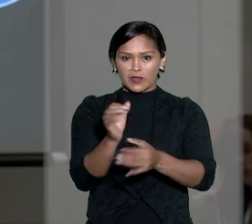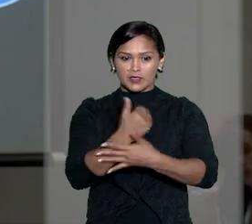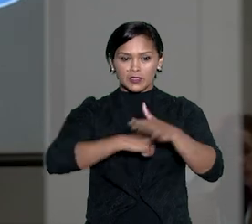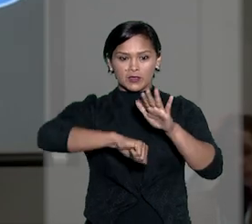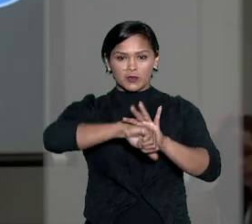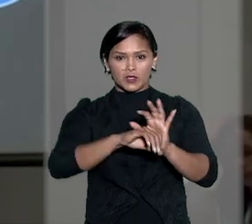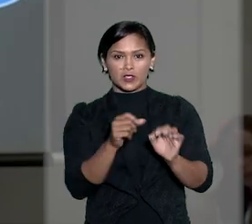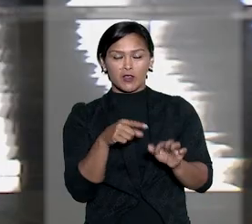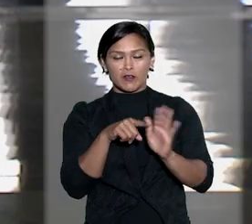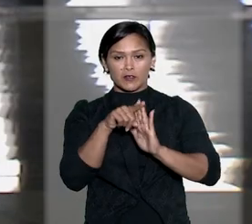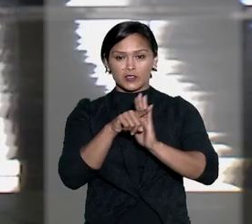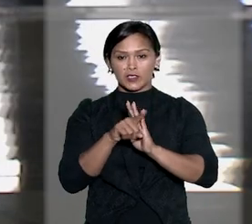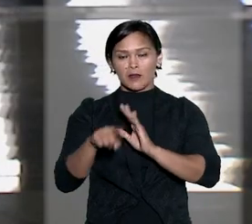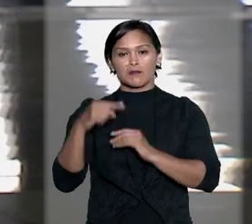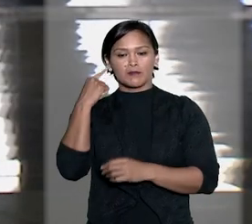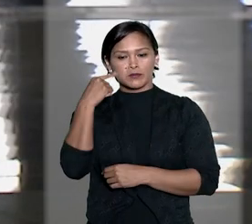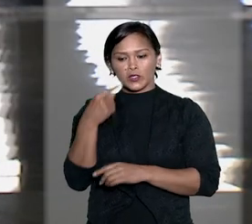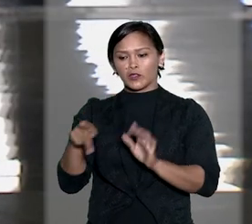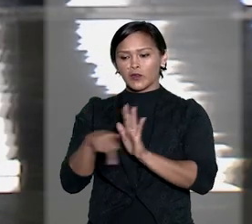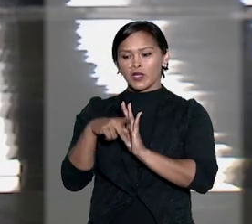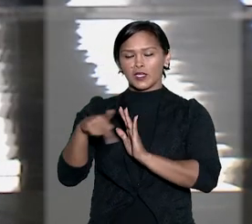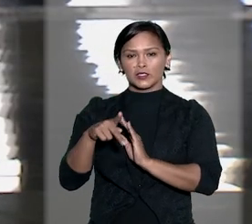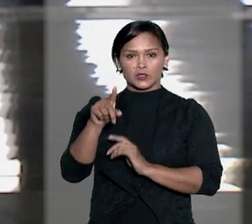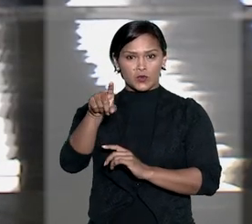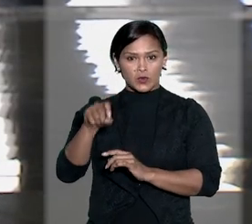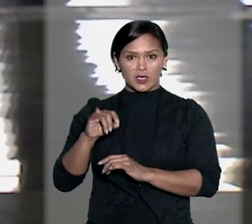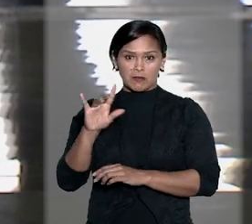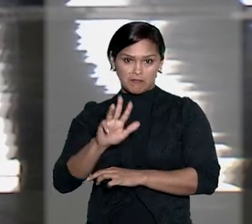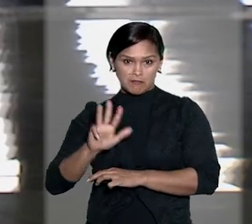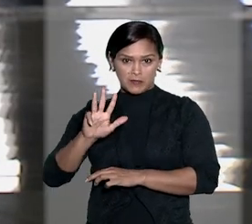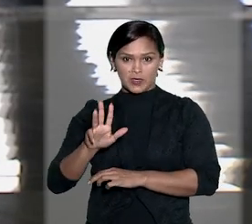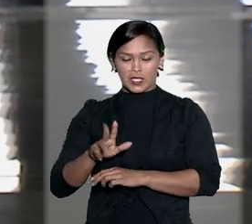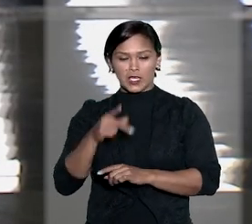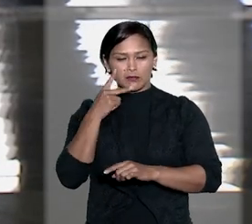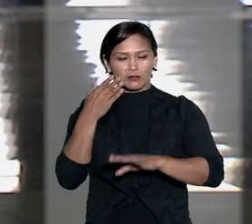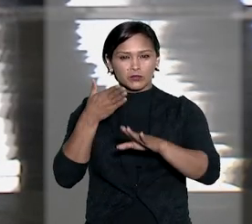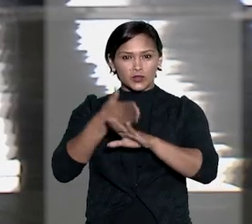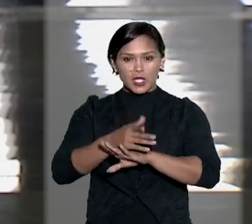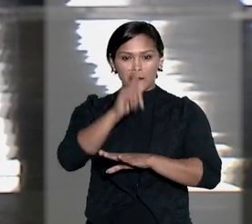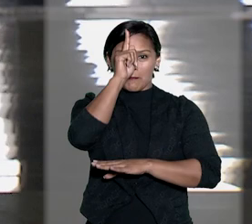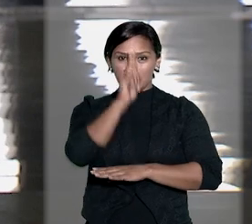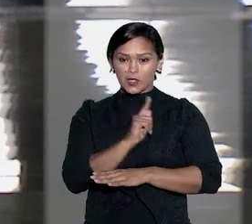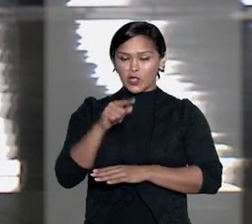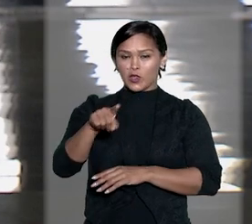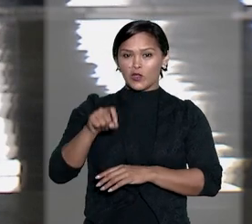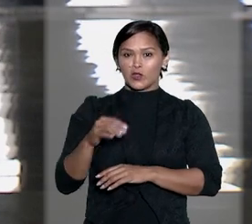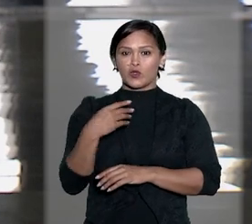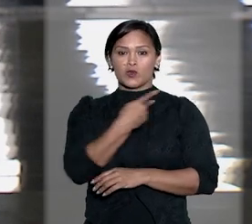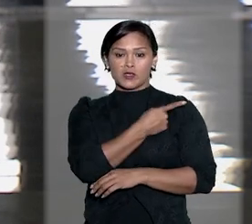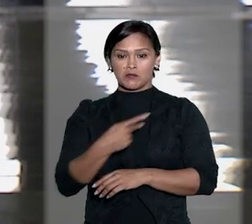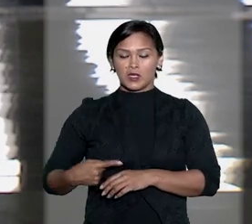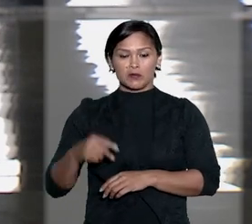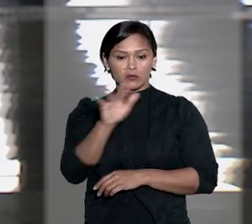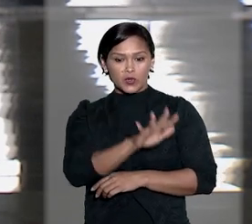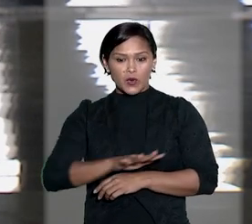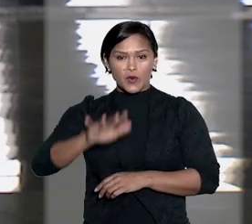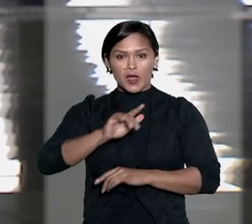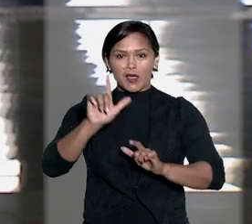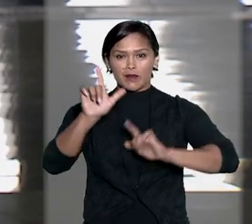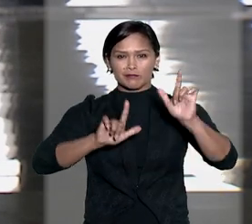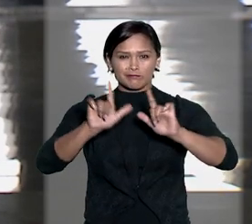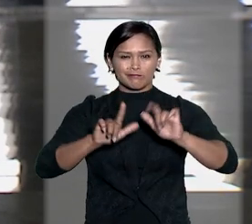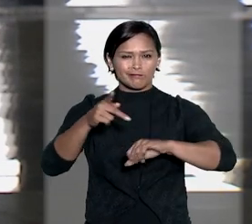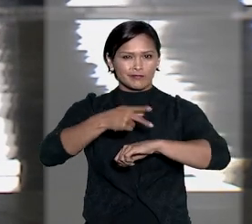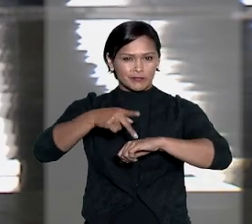criminoso investigado. Para os advogados de Lula, Dallagnol feriu direitos de personalidade do ex-presidente em rede nacional